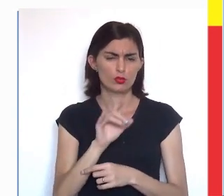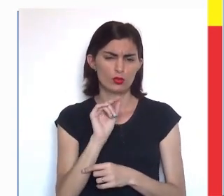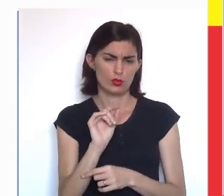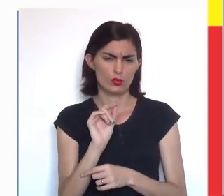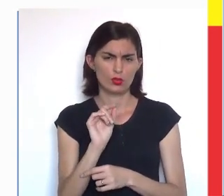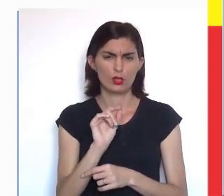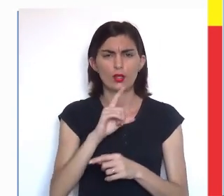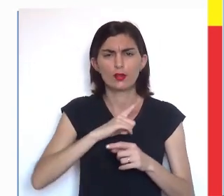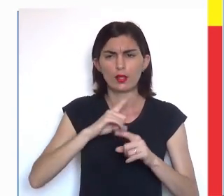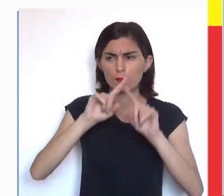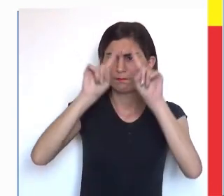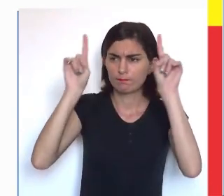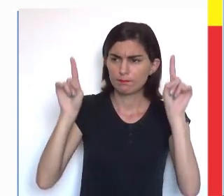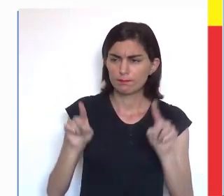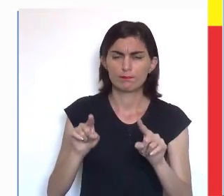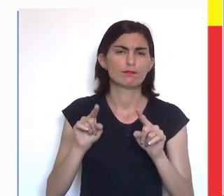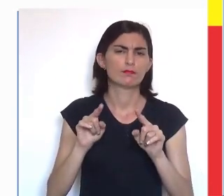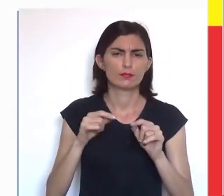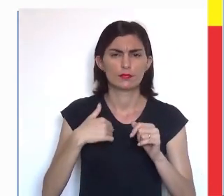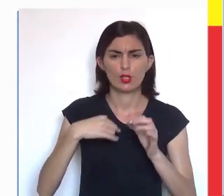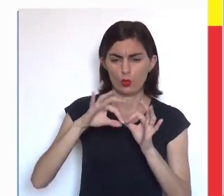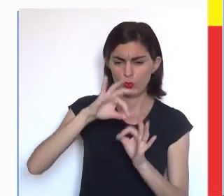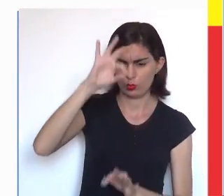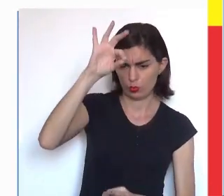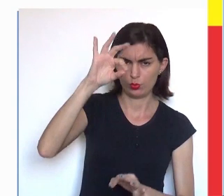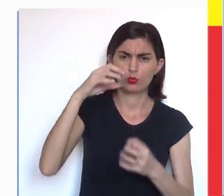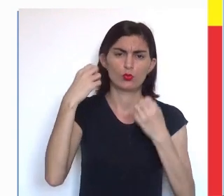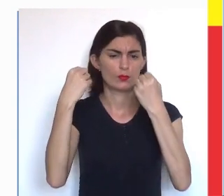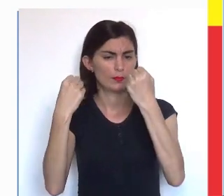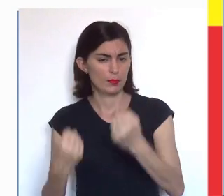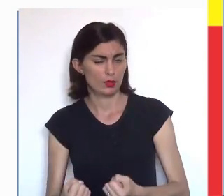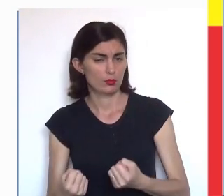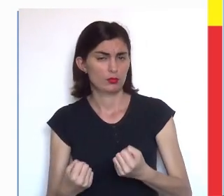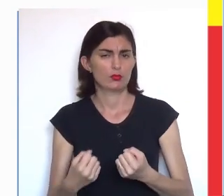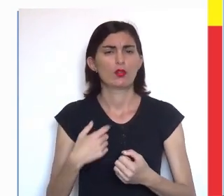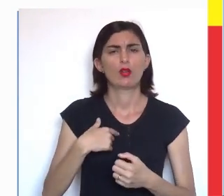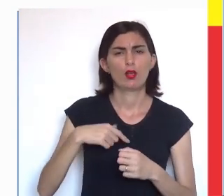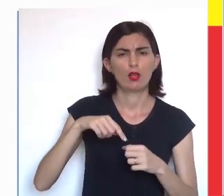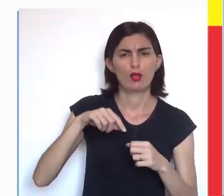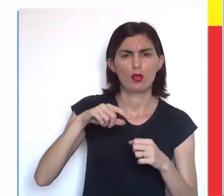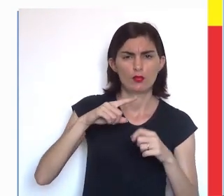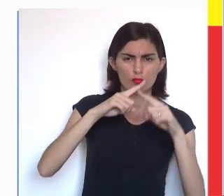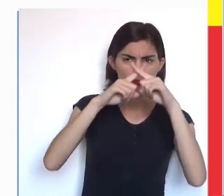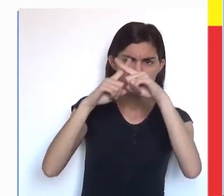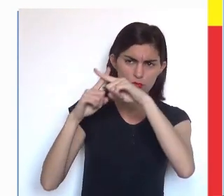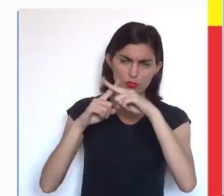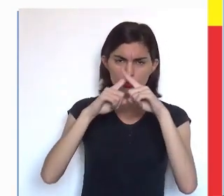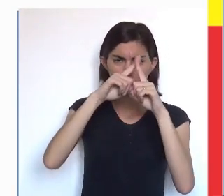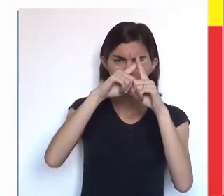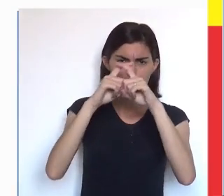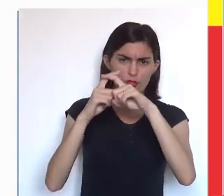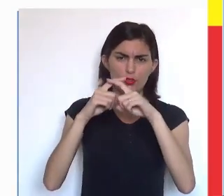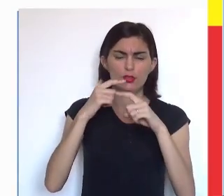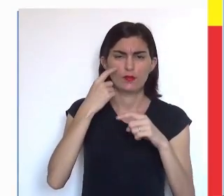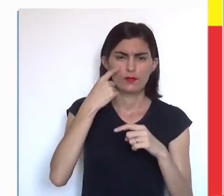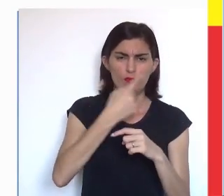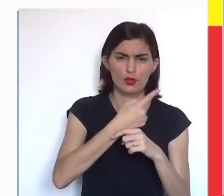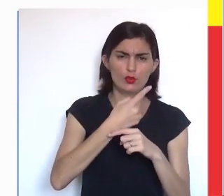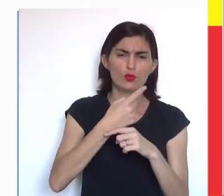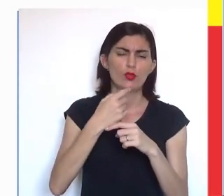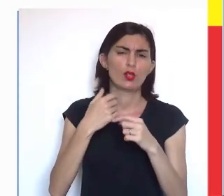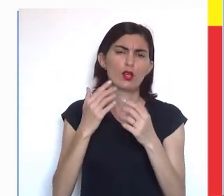Só que existe um asterístico na altura e dois asterísticos no peso. Esse asterístico, você vai observar